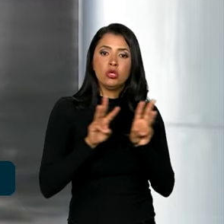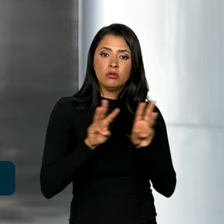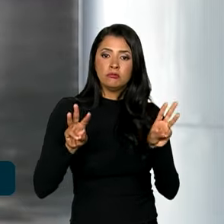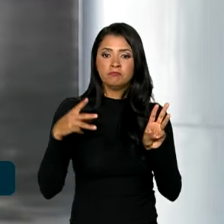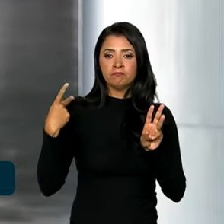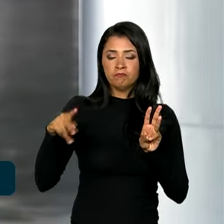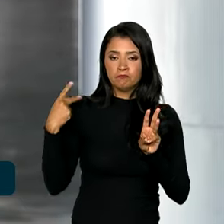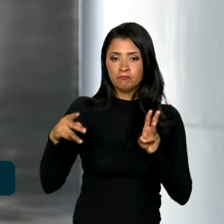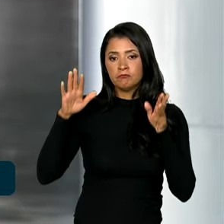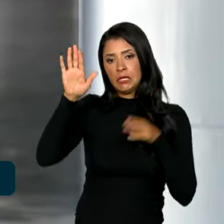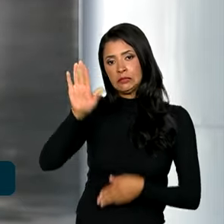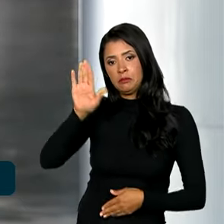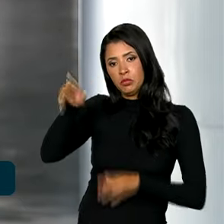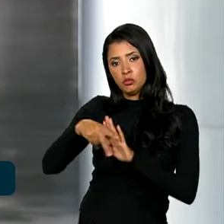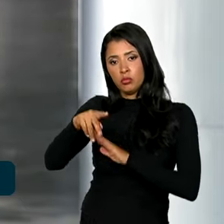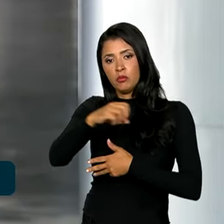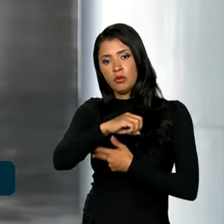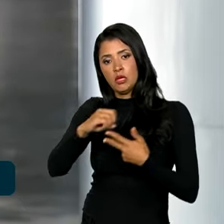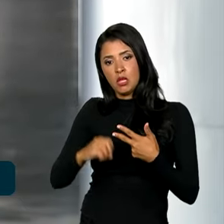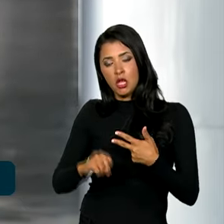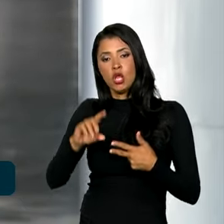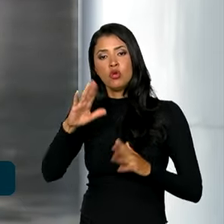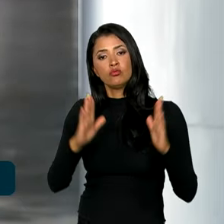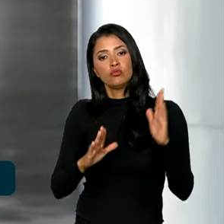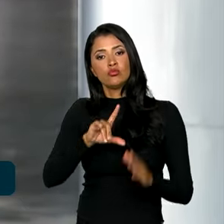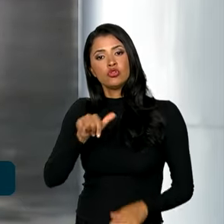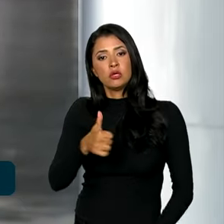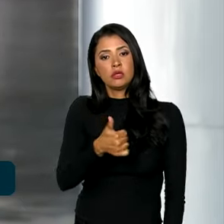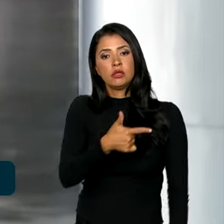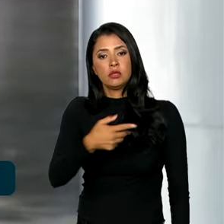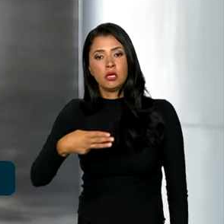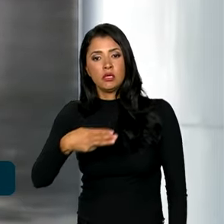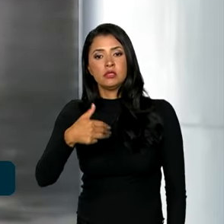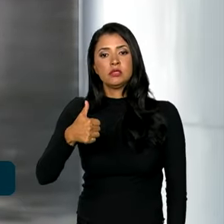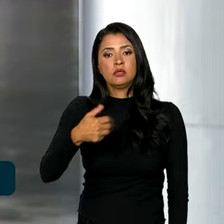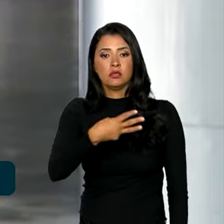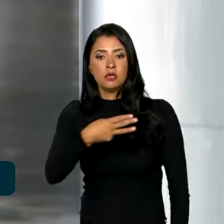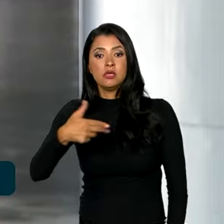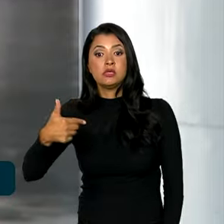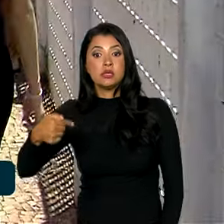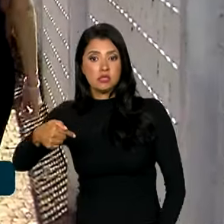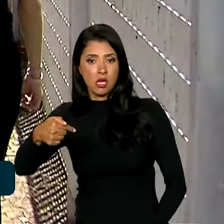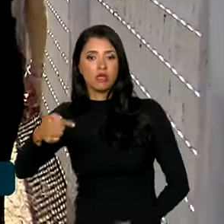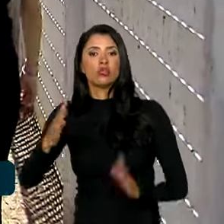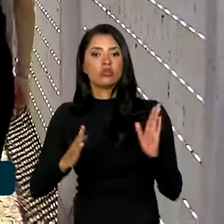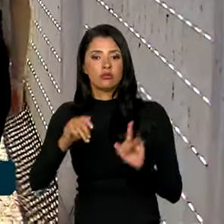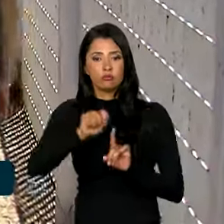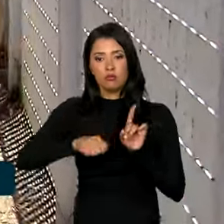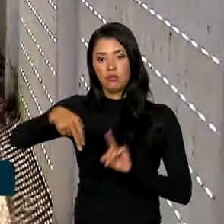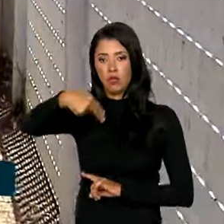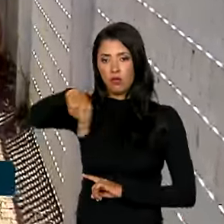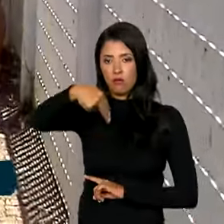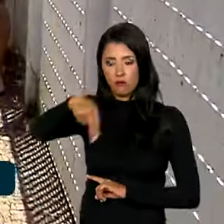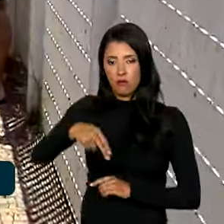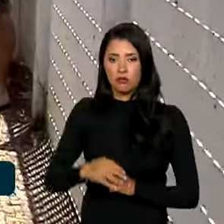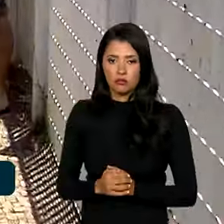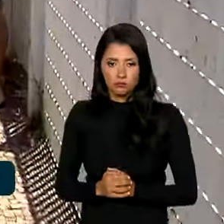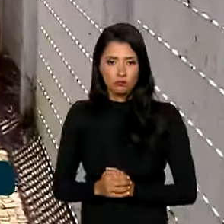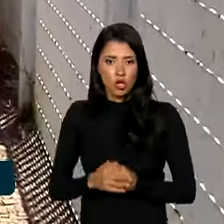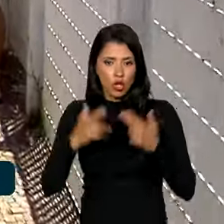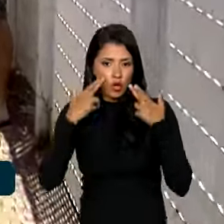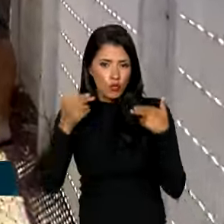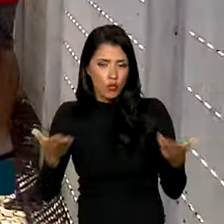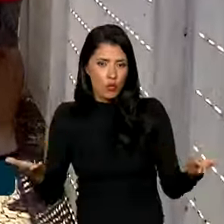página do participante do Enem entre os dias 13 e 17 de novembro. As novidades este ano